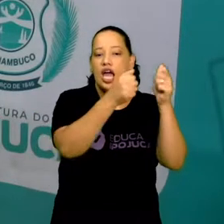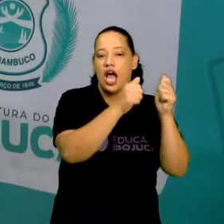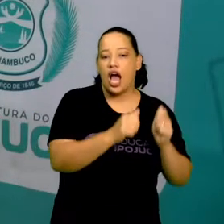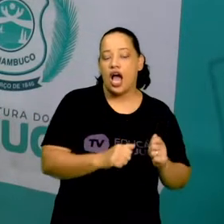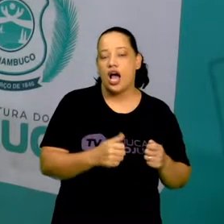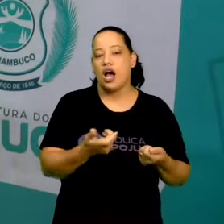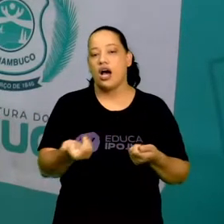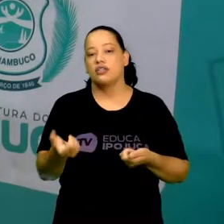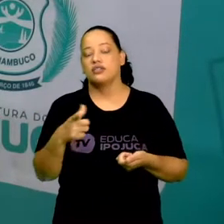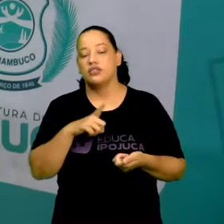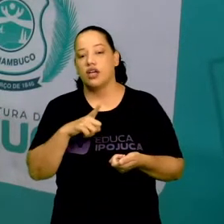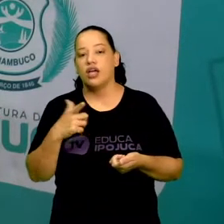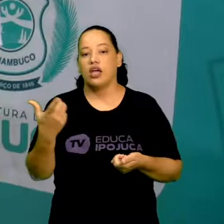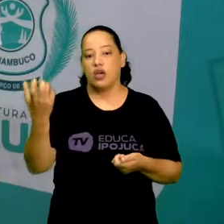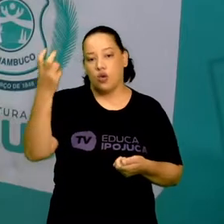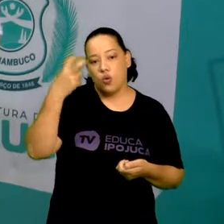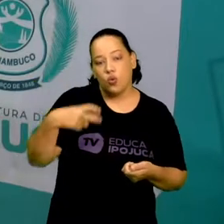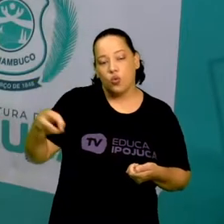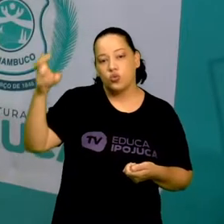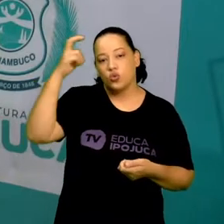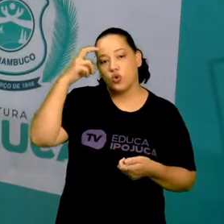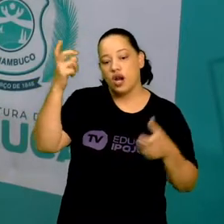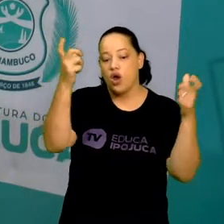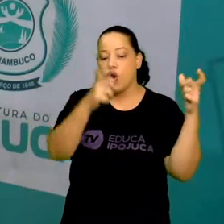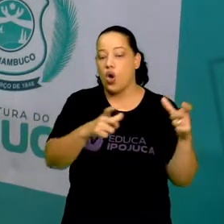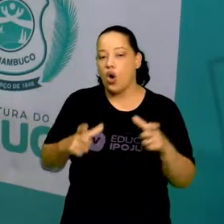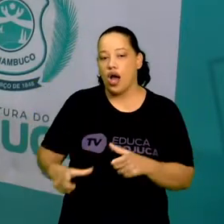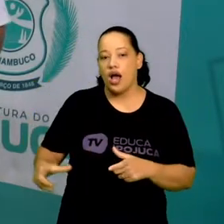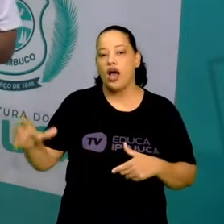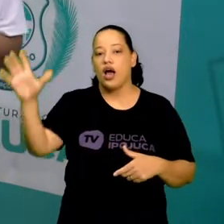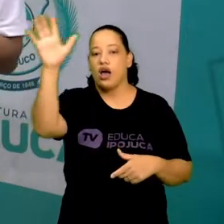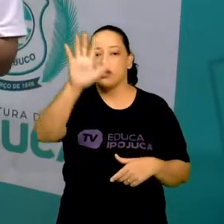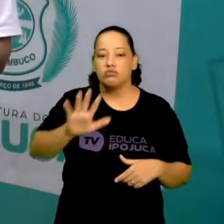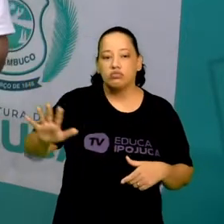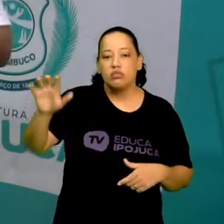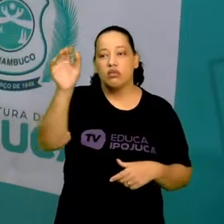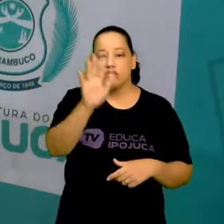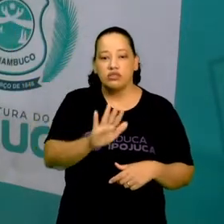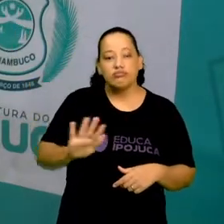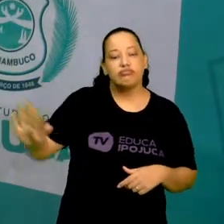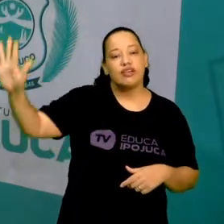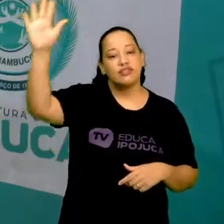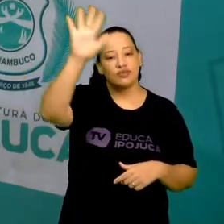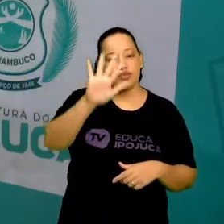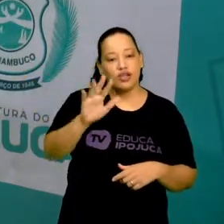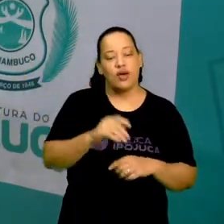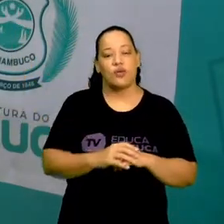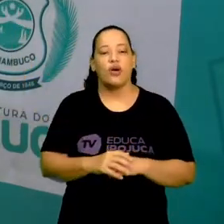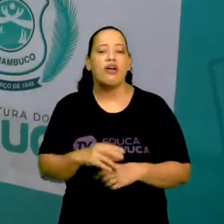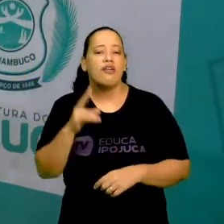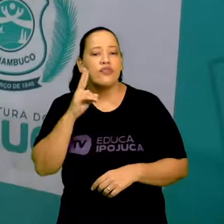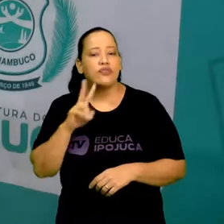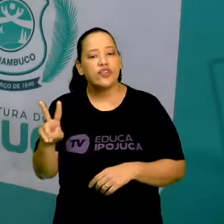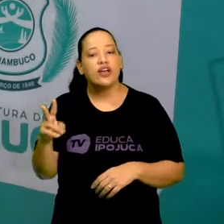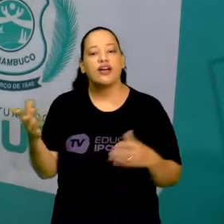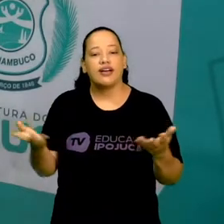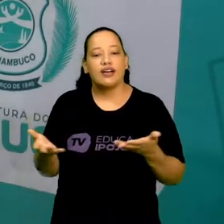culturais, locais, regionais e nacionais. Vamos lá? O que é arte visual?